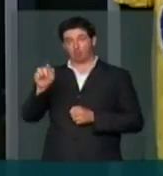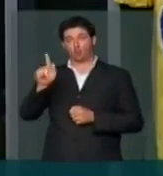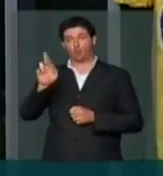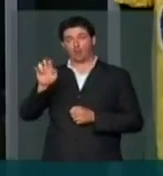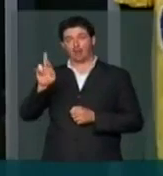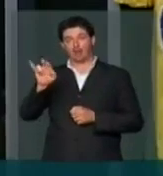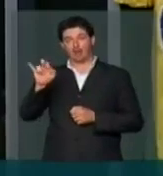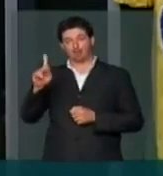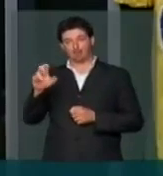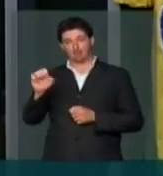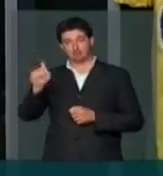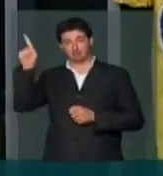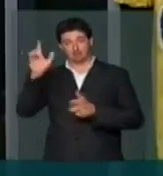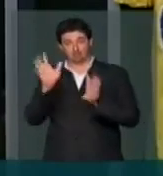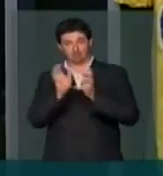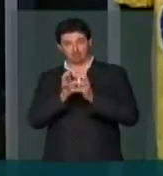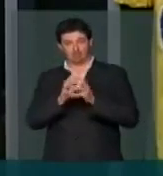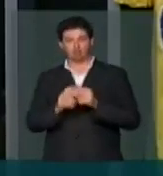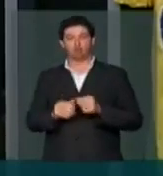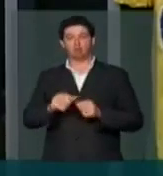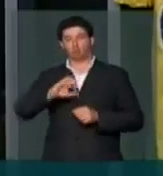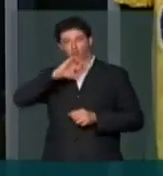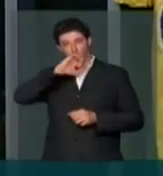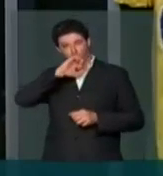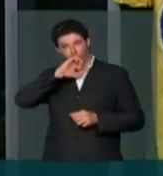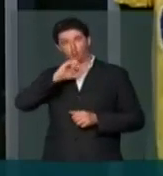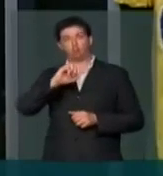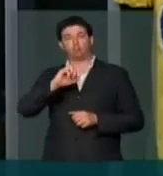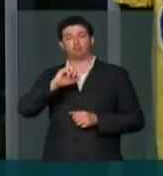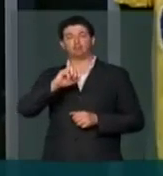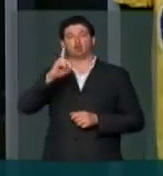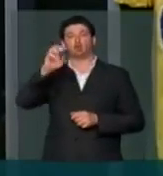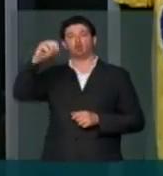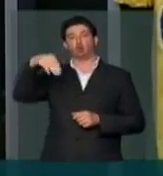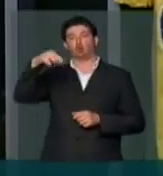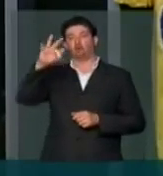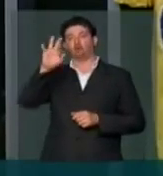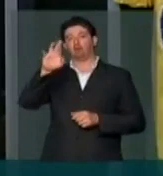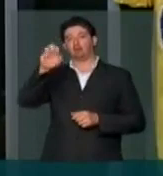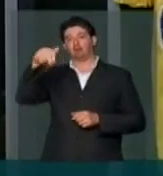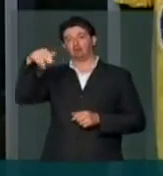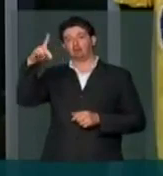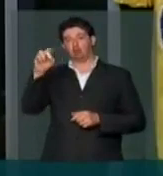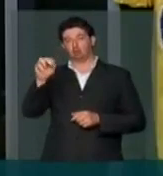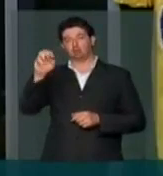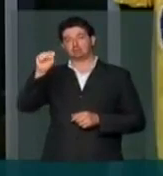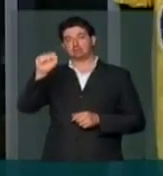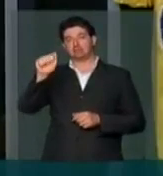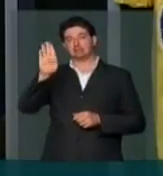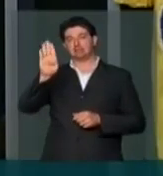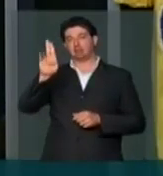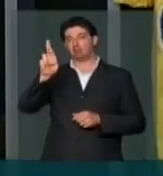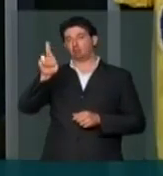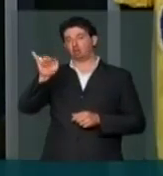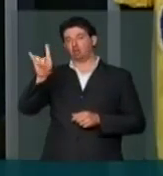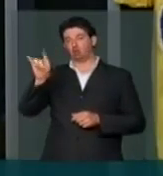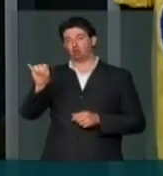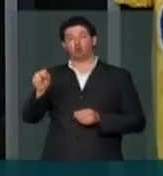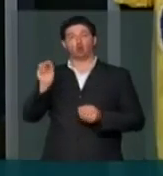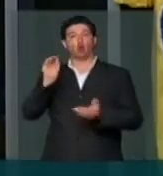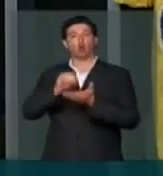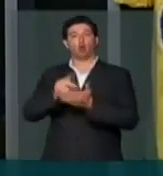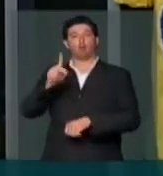Com a presença do arcebispo de Olinda e Recife, Dom Fernando Saborido, foi lançada a pedra